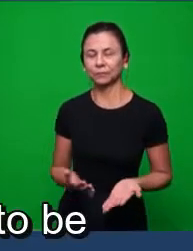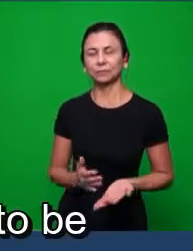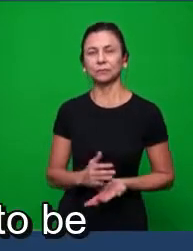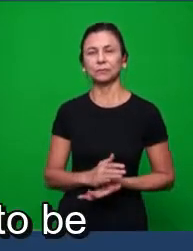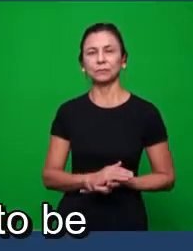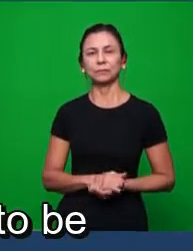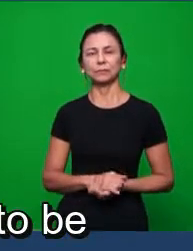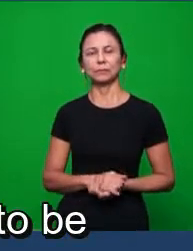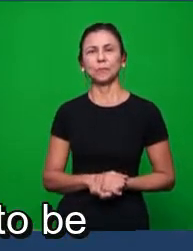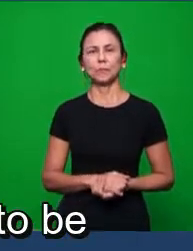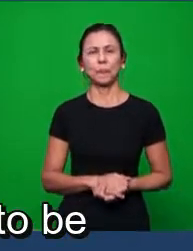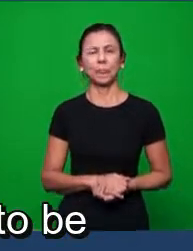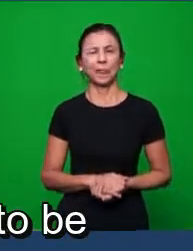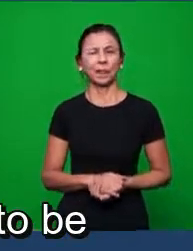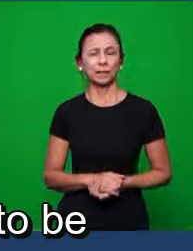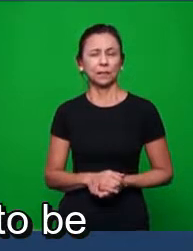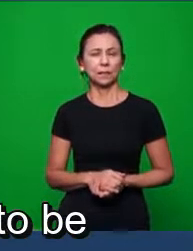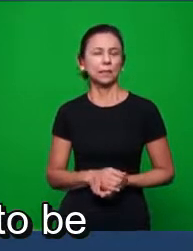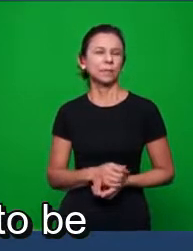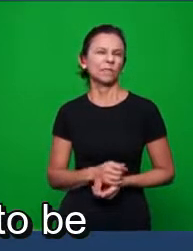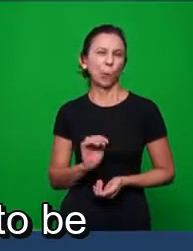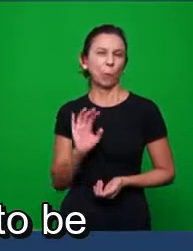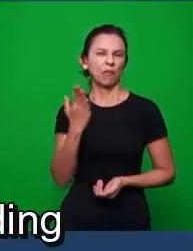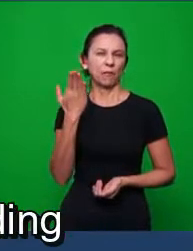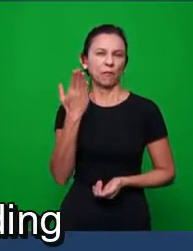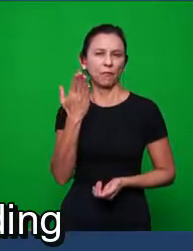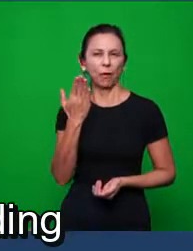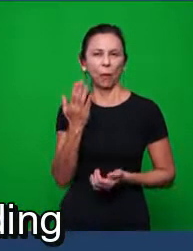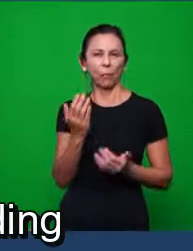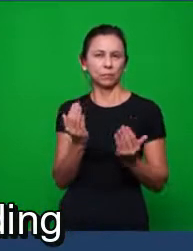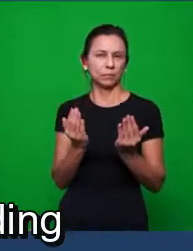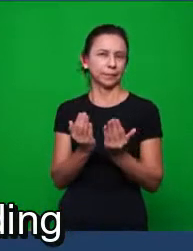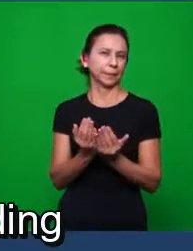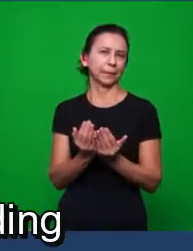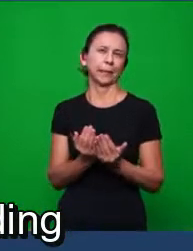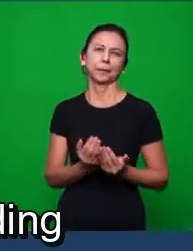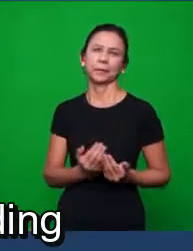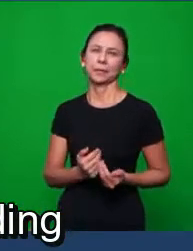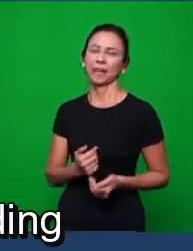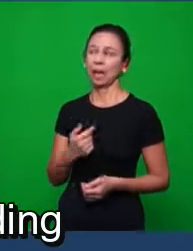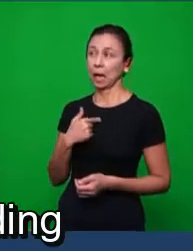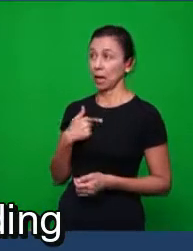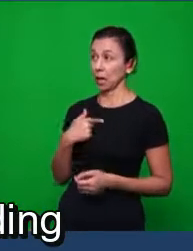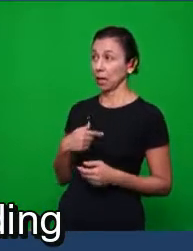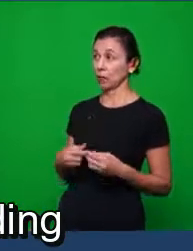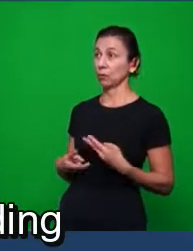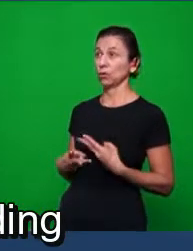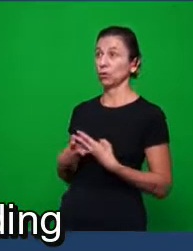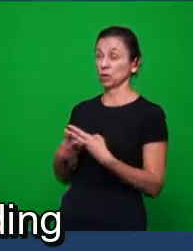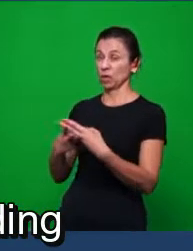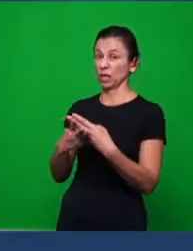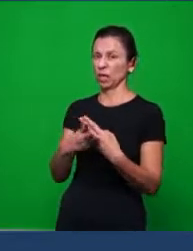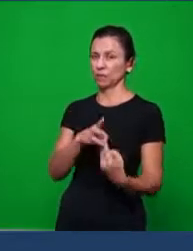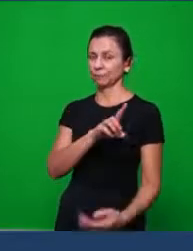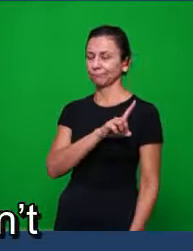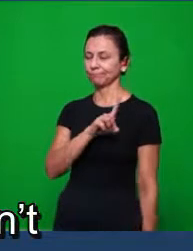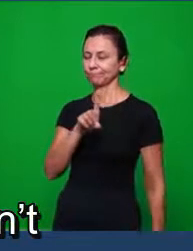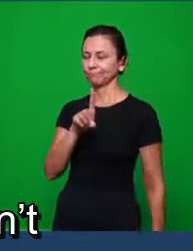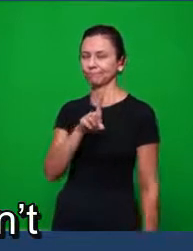do Senhor e não eram. Aqueles que se diziam judeus e não eram. Era blasfêmia, inclusive,